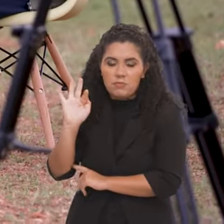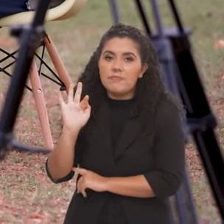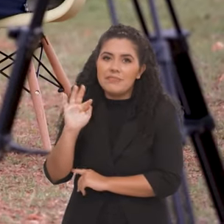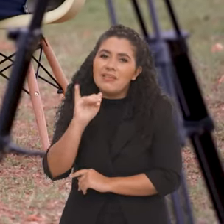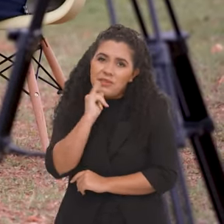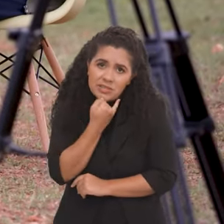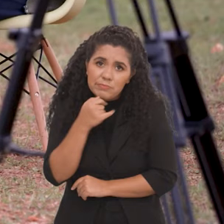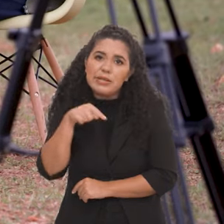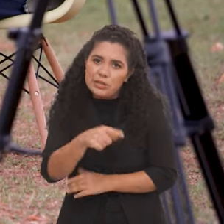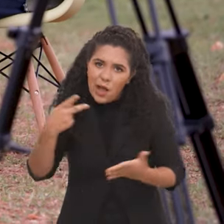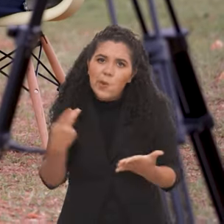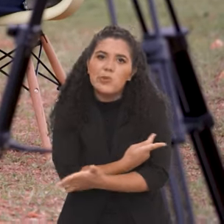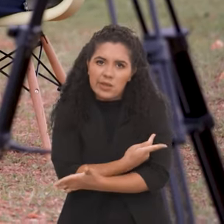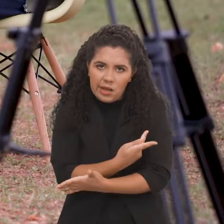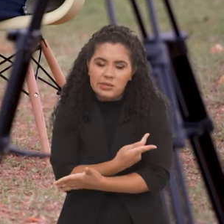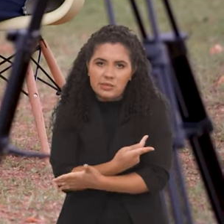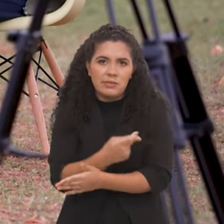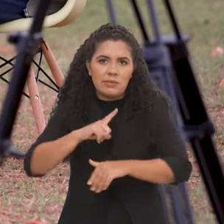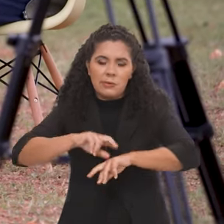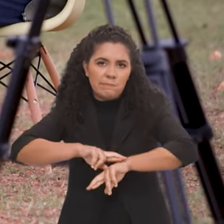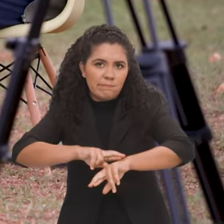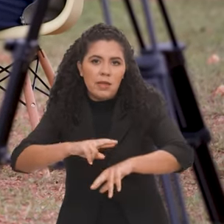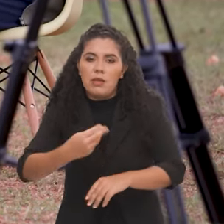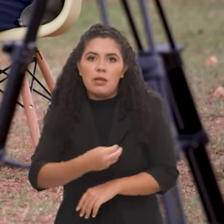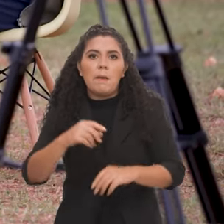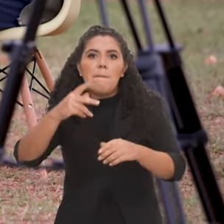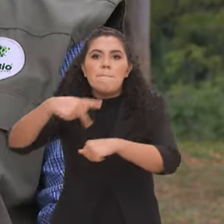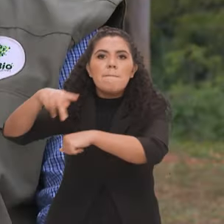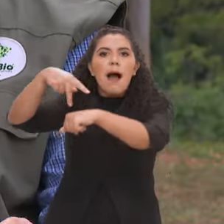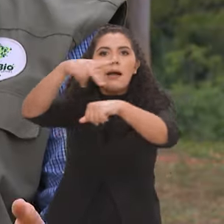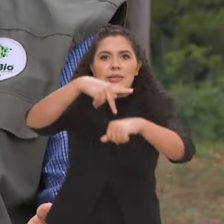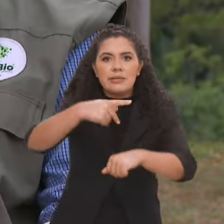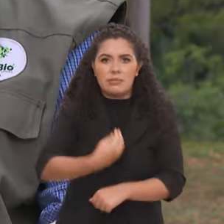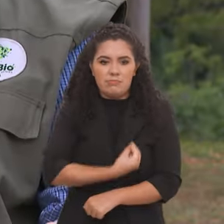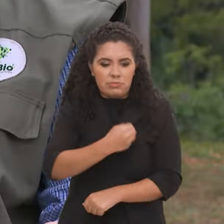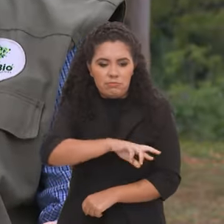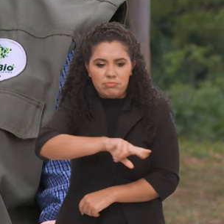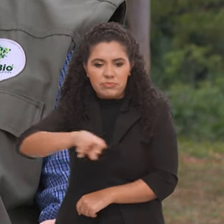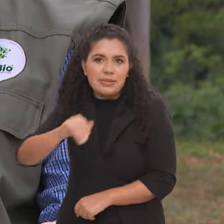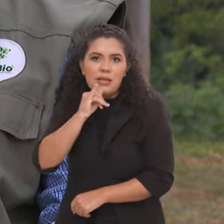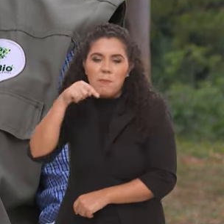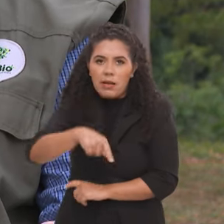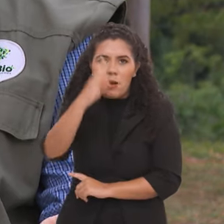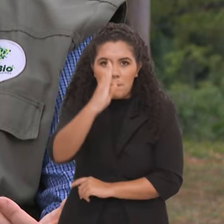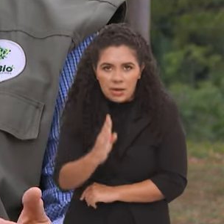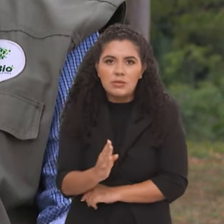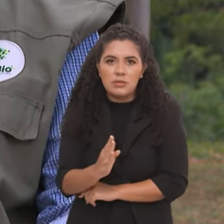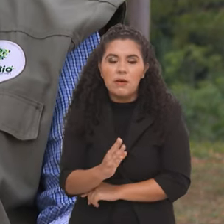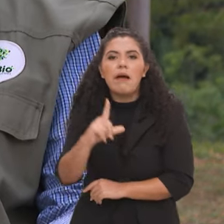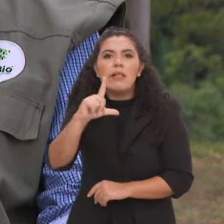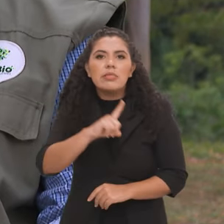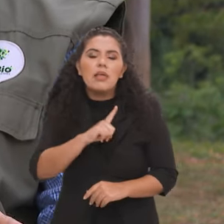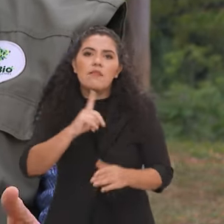prática, infelizmente, que acontece em países biodiversos, como o Brasil. Nós tivemos algum sucesso na repatriação